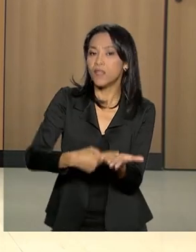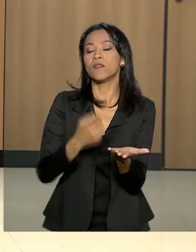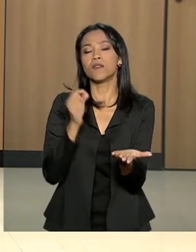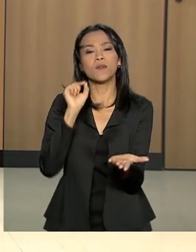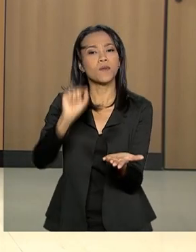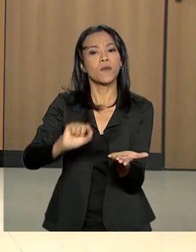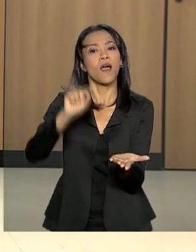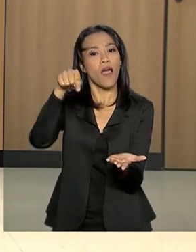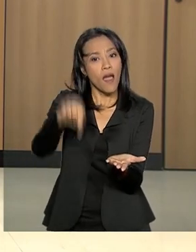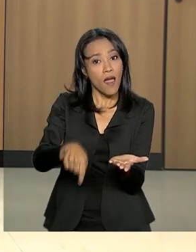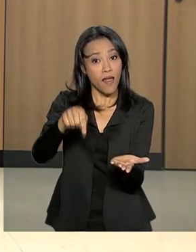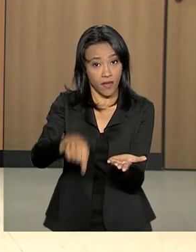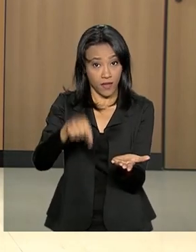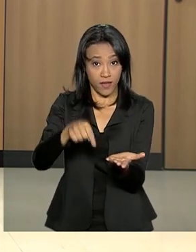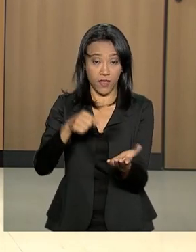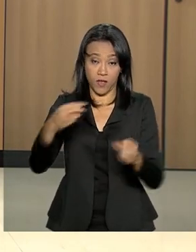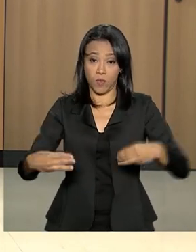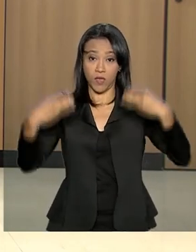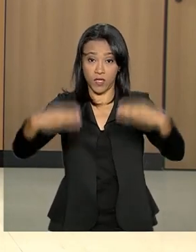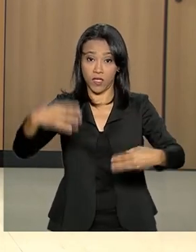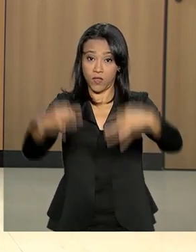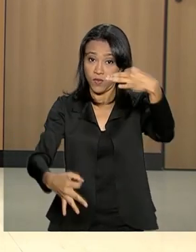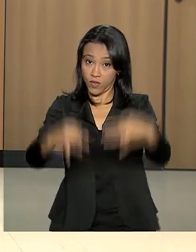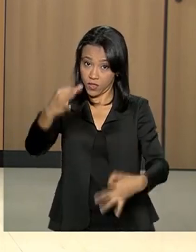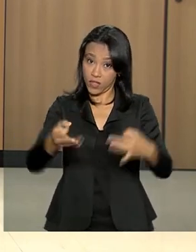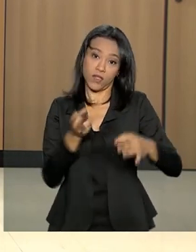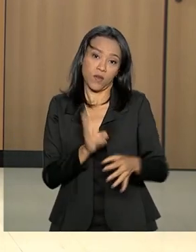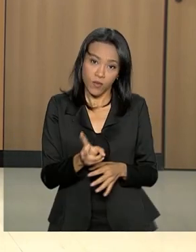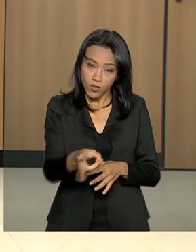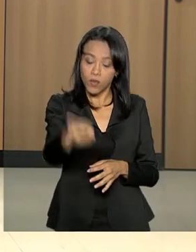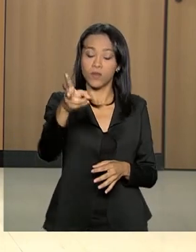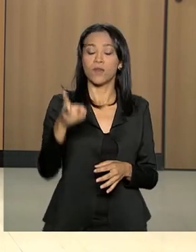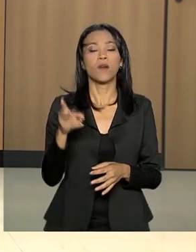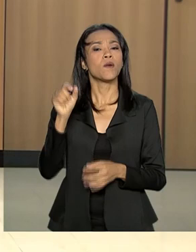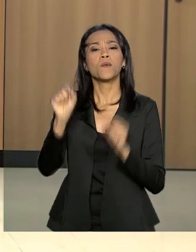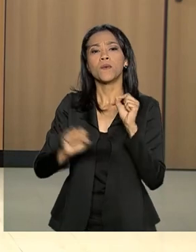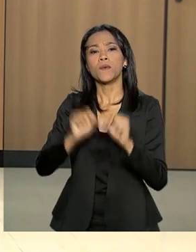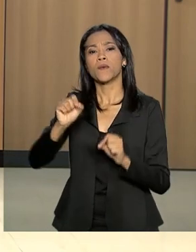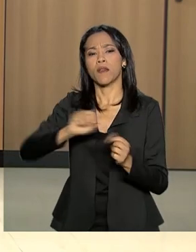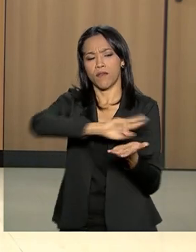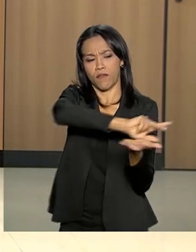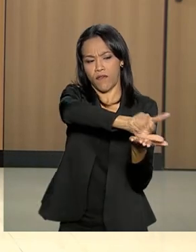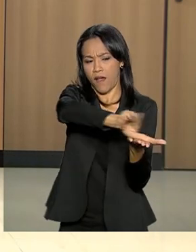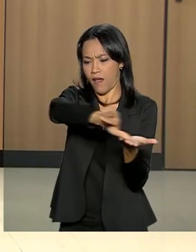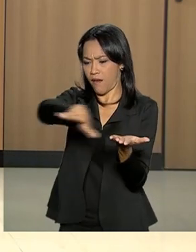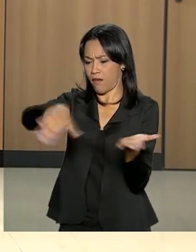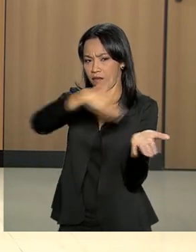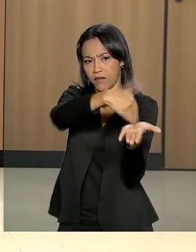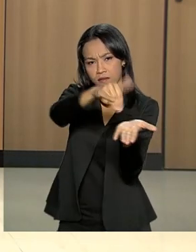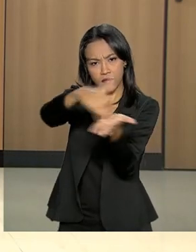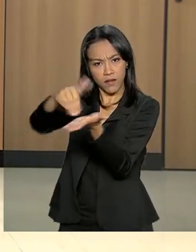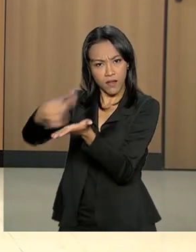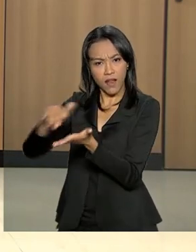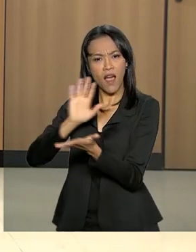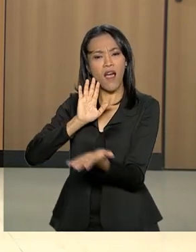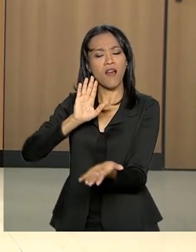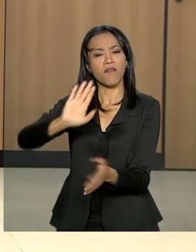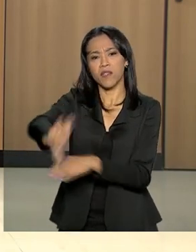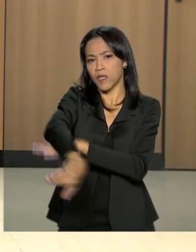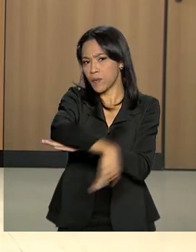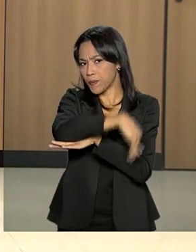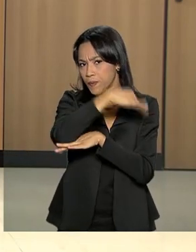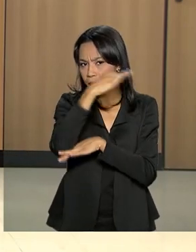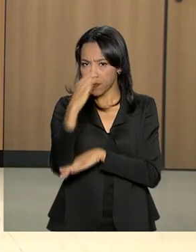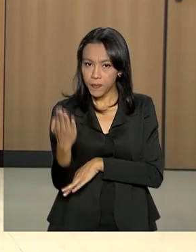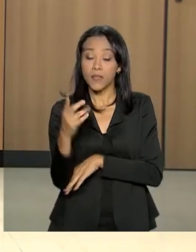O encontro aqui no Ministério da Justiça continua com os secretários e vai até o final do dia e deve ocorrer também